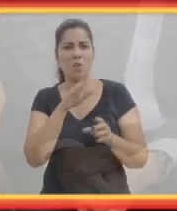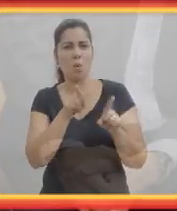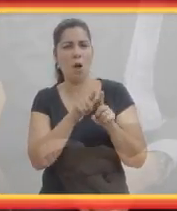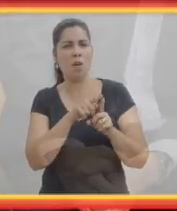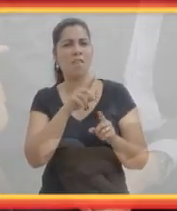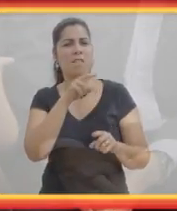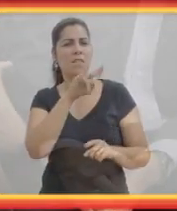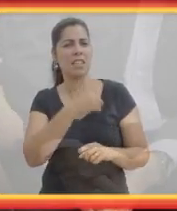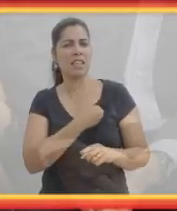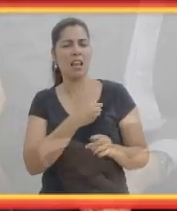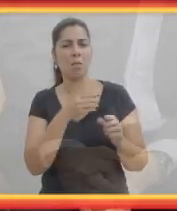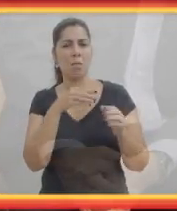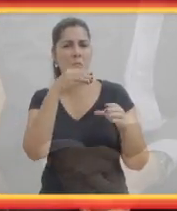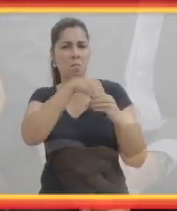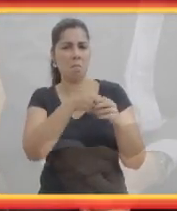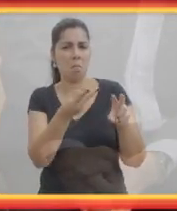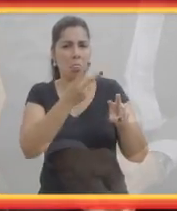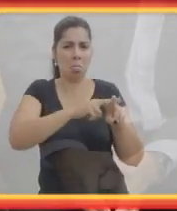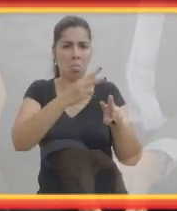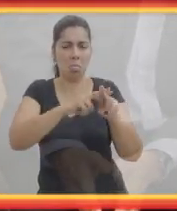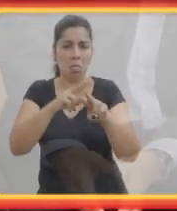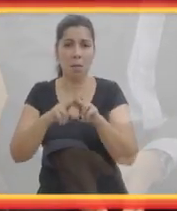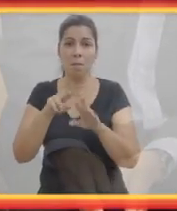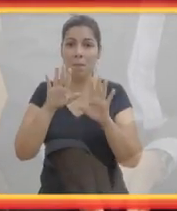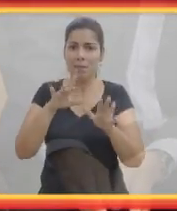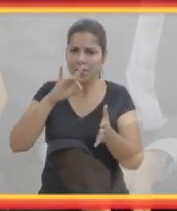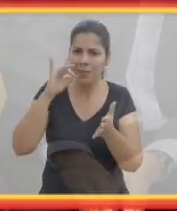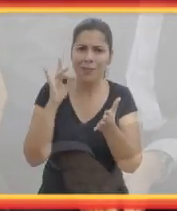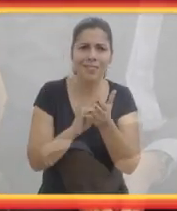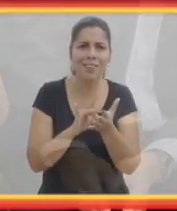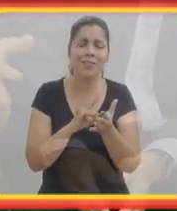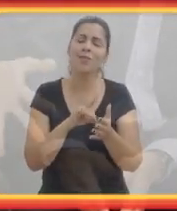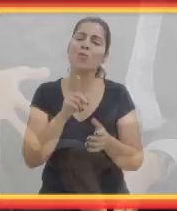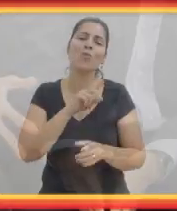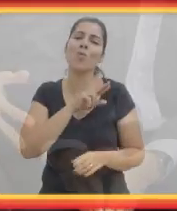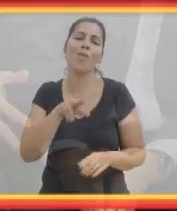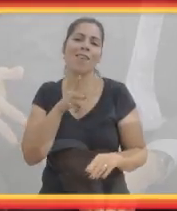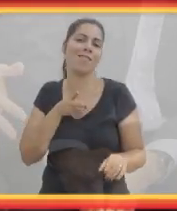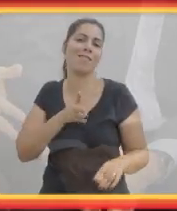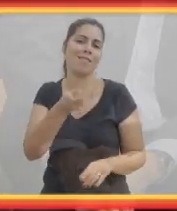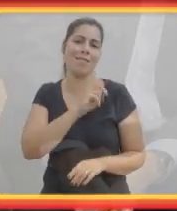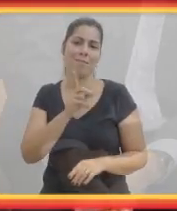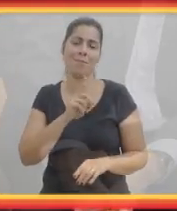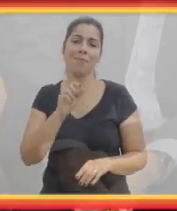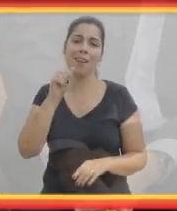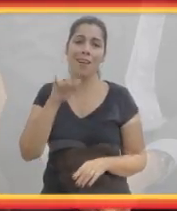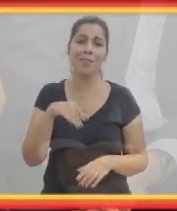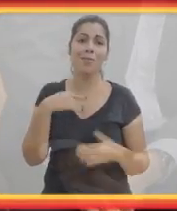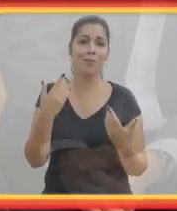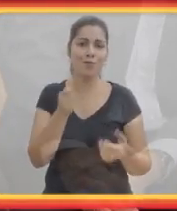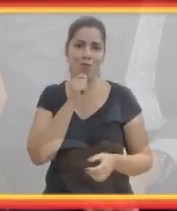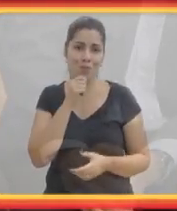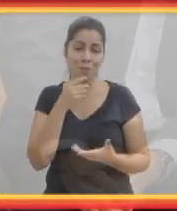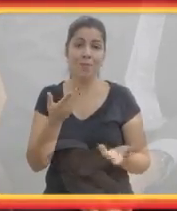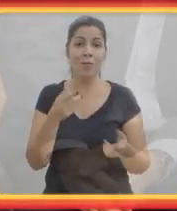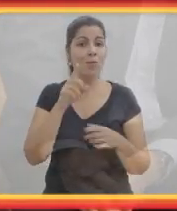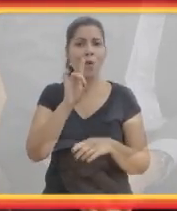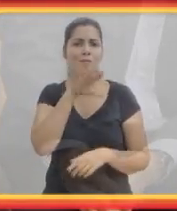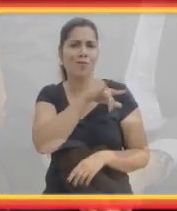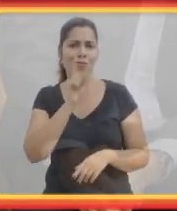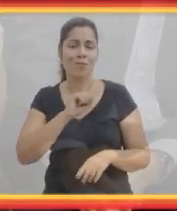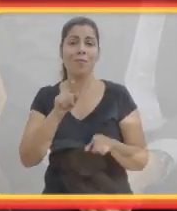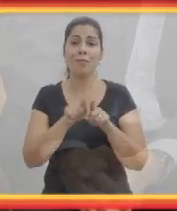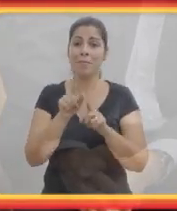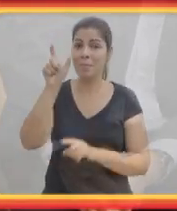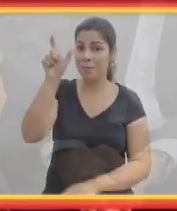daquela pessoa decadente que está com a vida condenada, por assim dizer. Sendo que, na verdade, nem sempre é